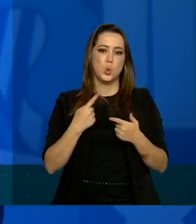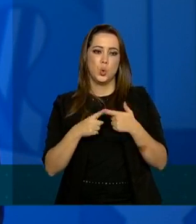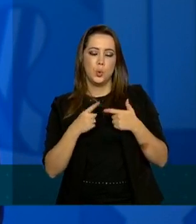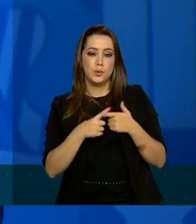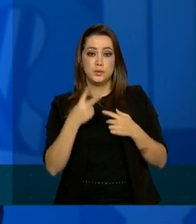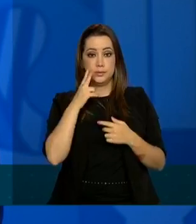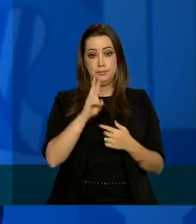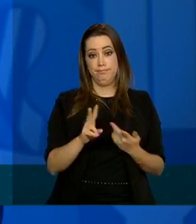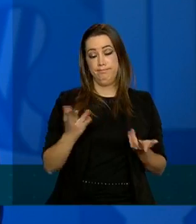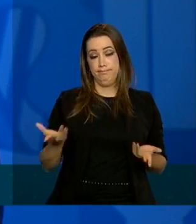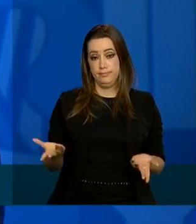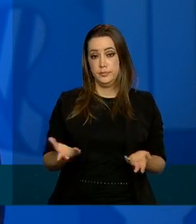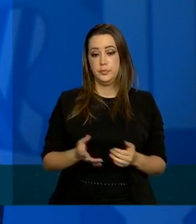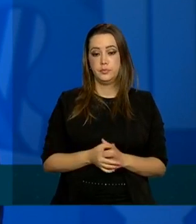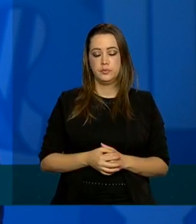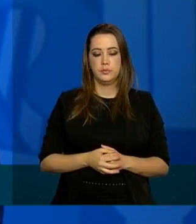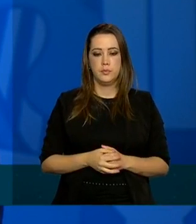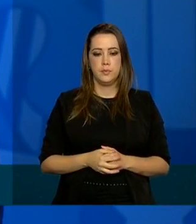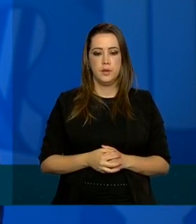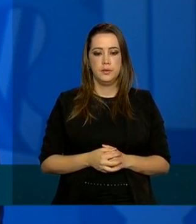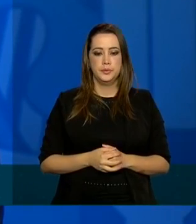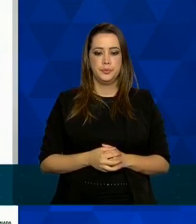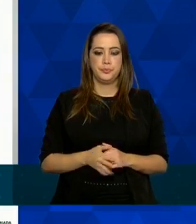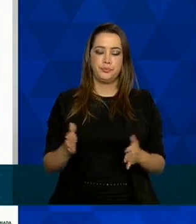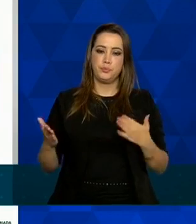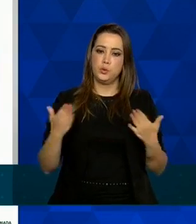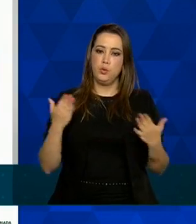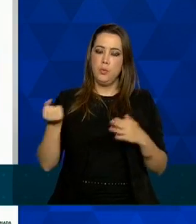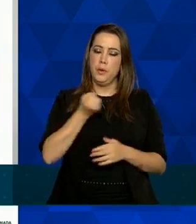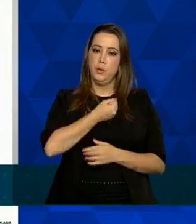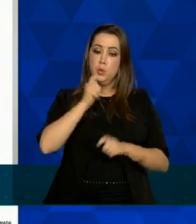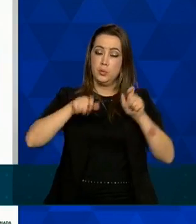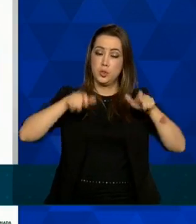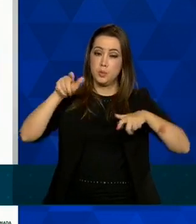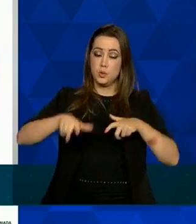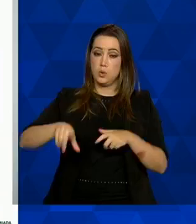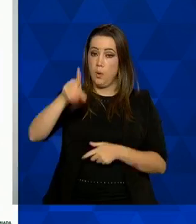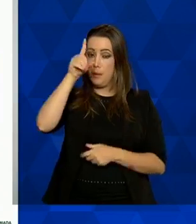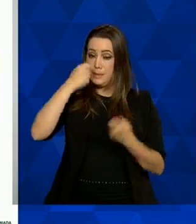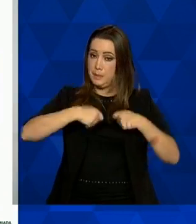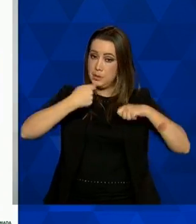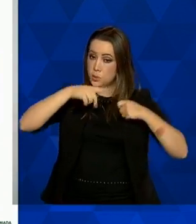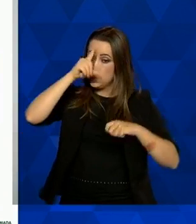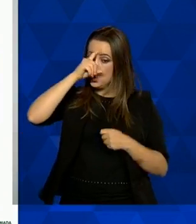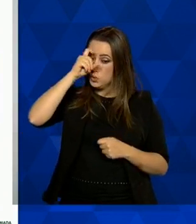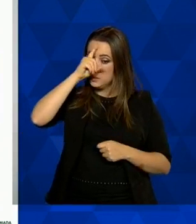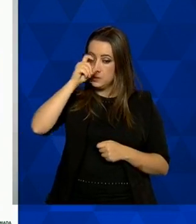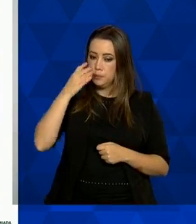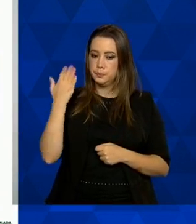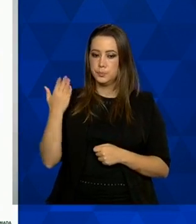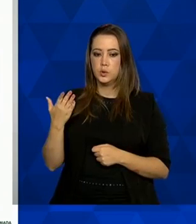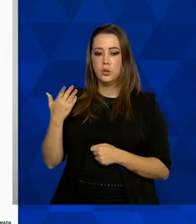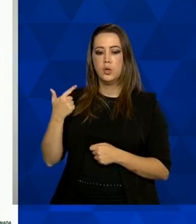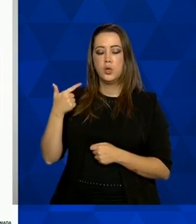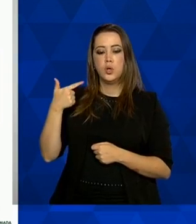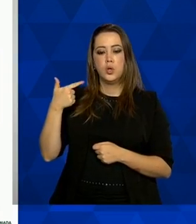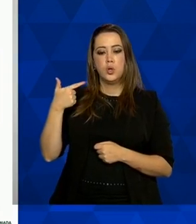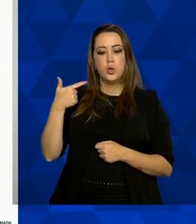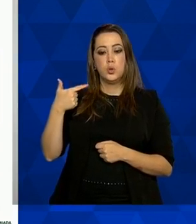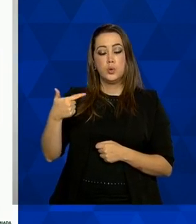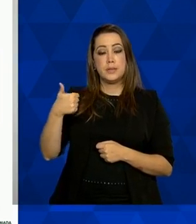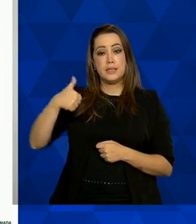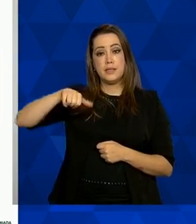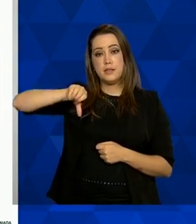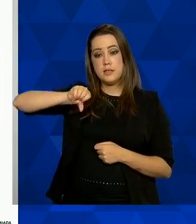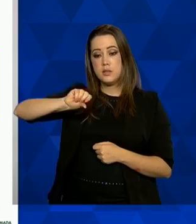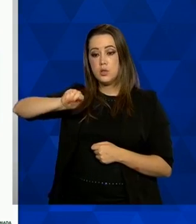próxima em relação às hospitalizações são 219.121 hospitalizações por SRAG até